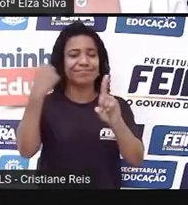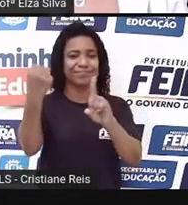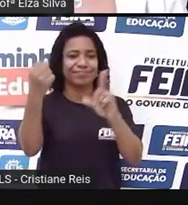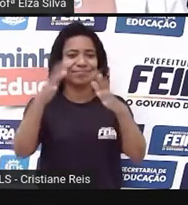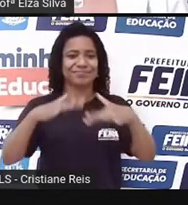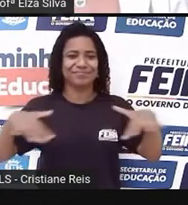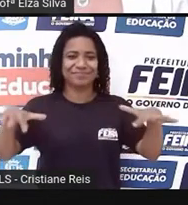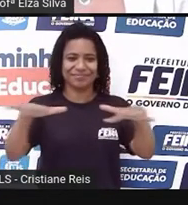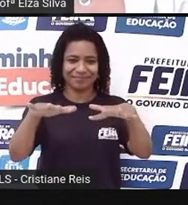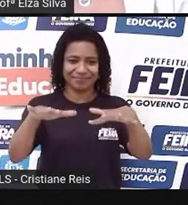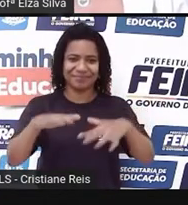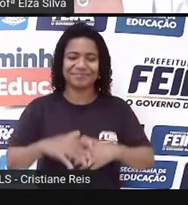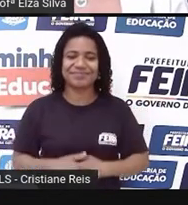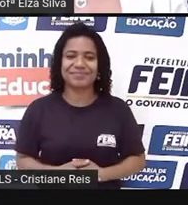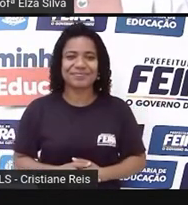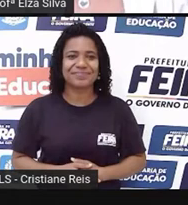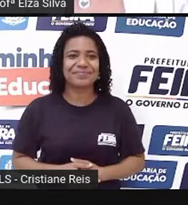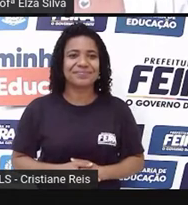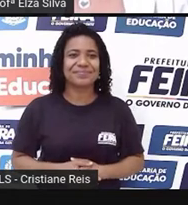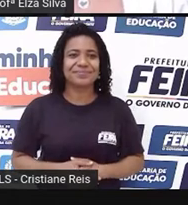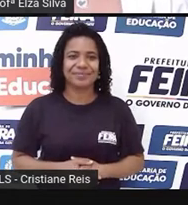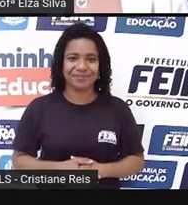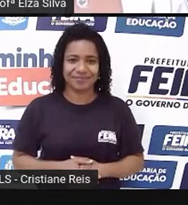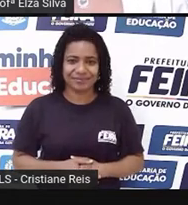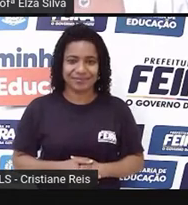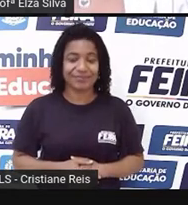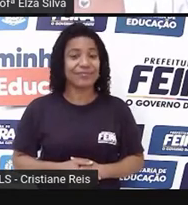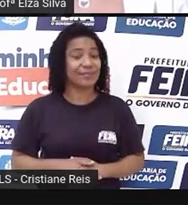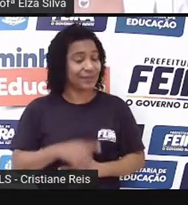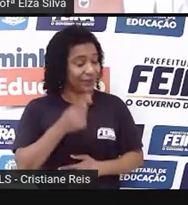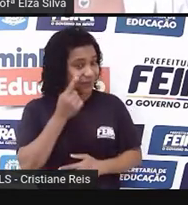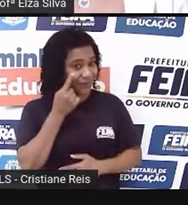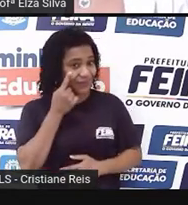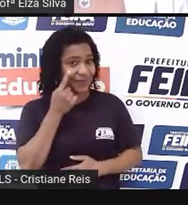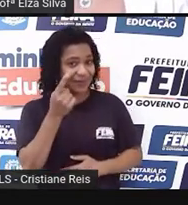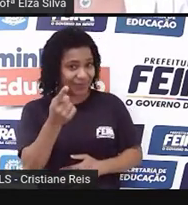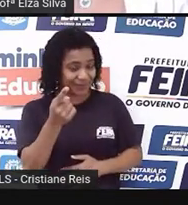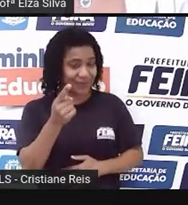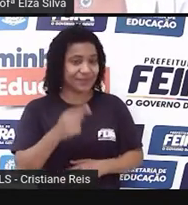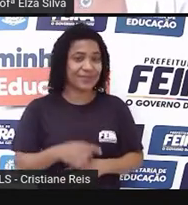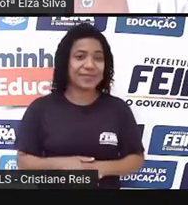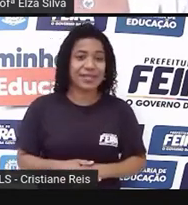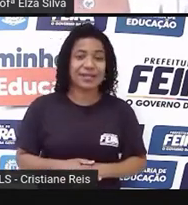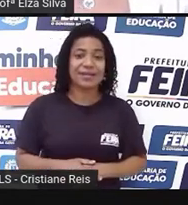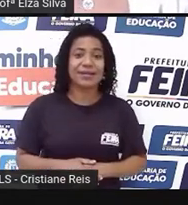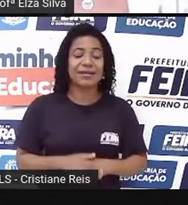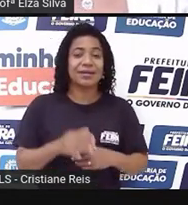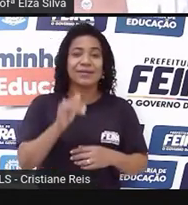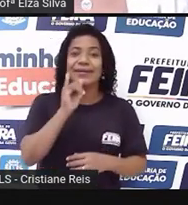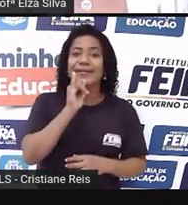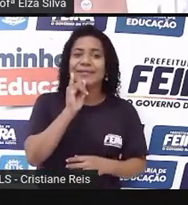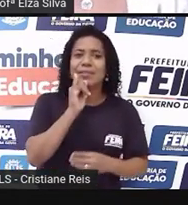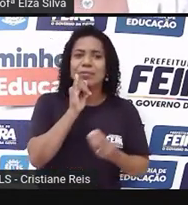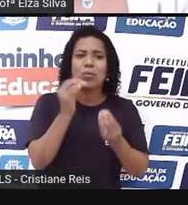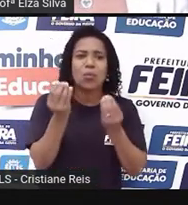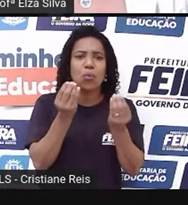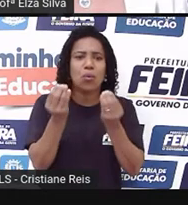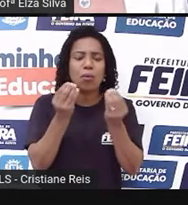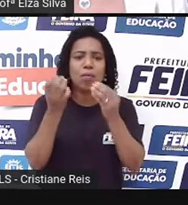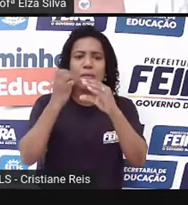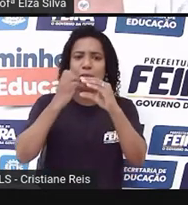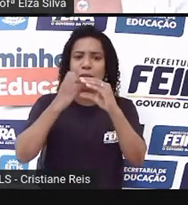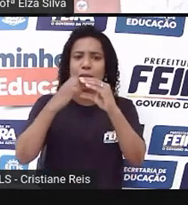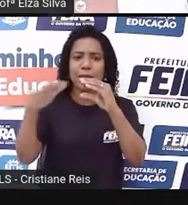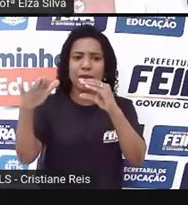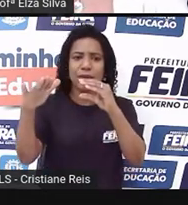So, and here, então aqui, nós temos um exemplo de um e-mail. An